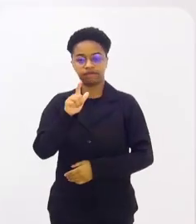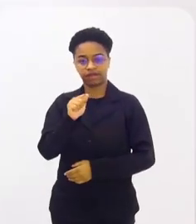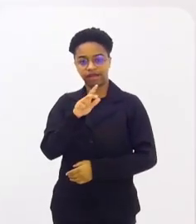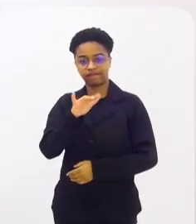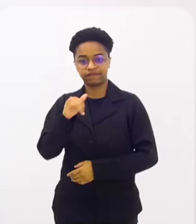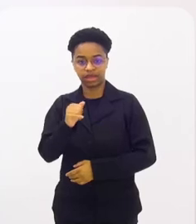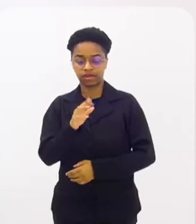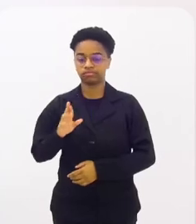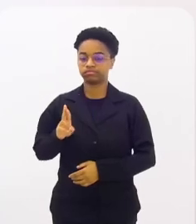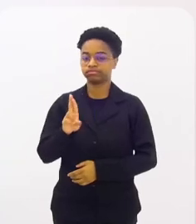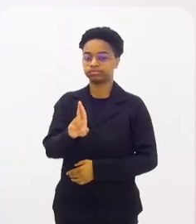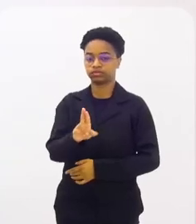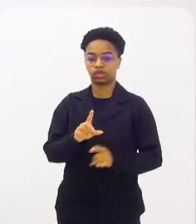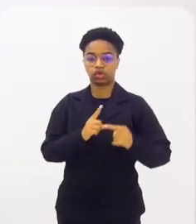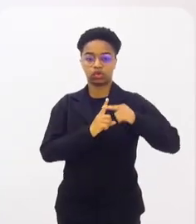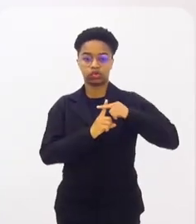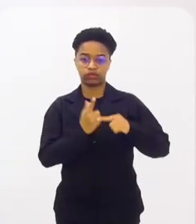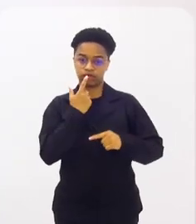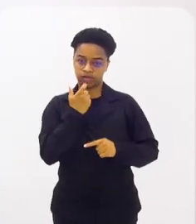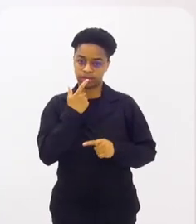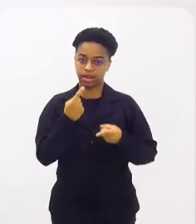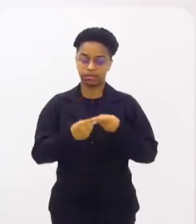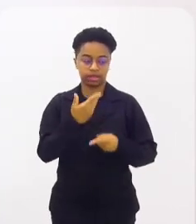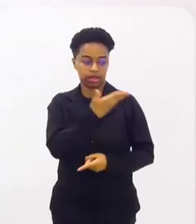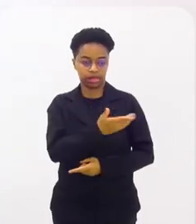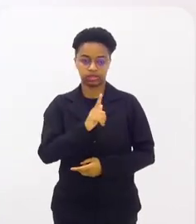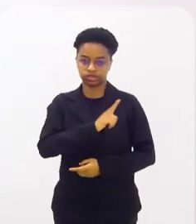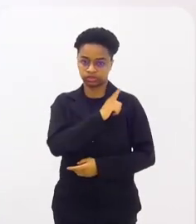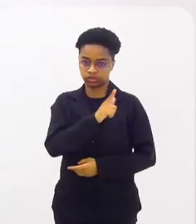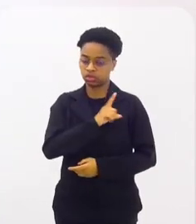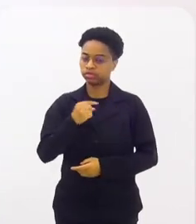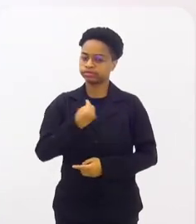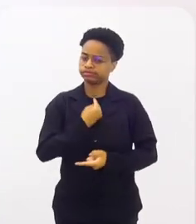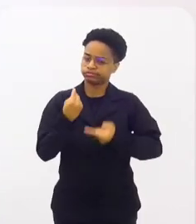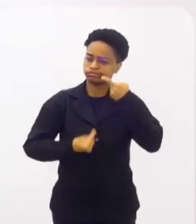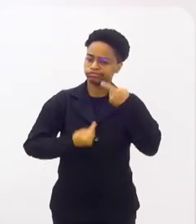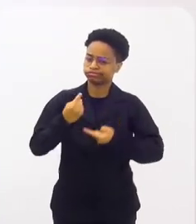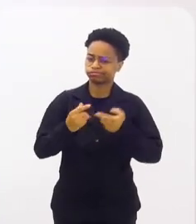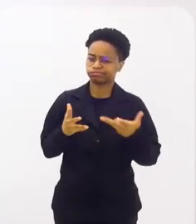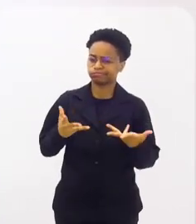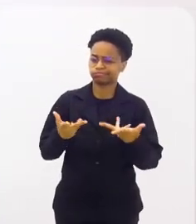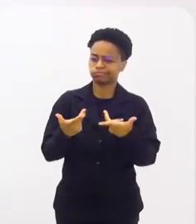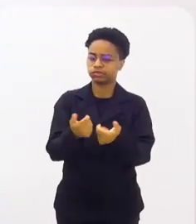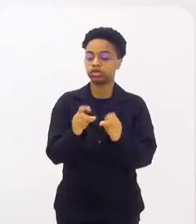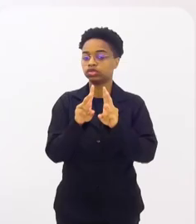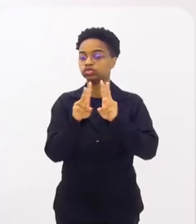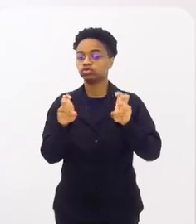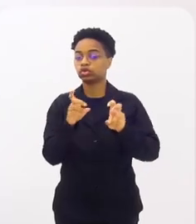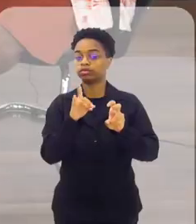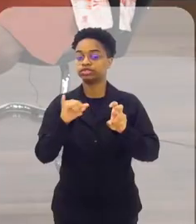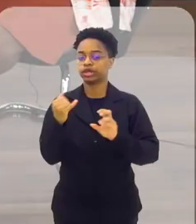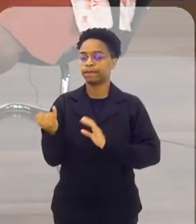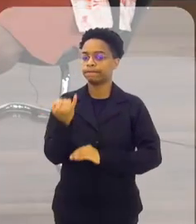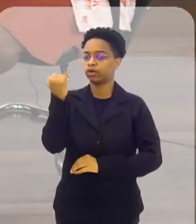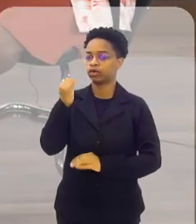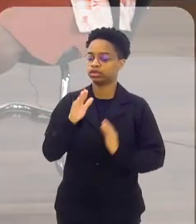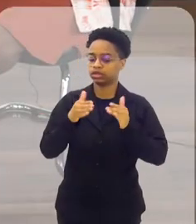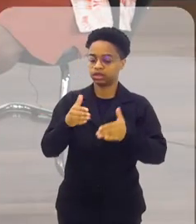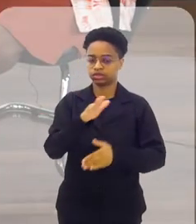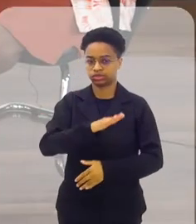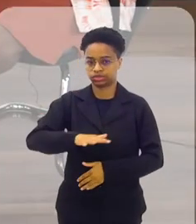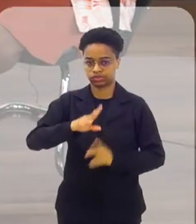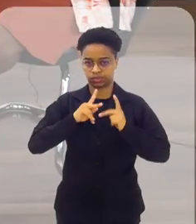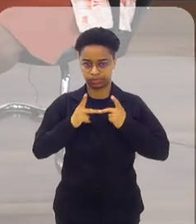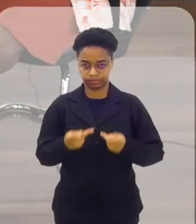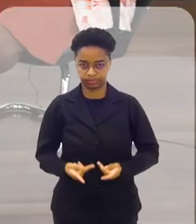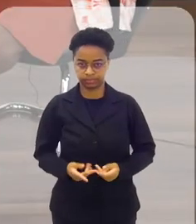Vermelha como gestora. Estamos aqui fazendo esse debate riquíssimo sobre esse dia tão importante para a humanidade. Flávia,